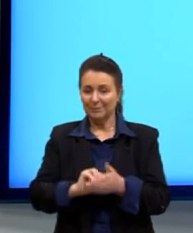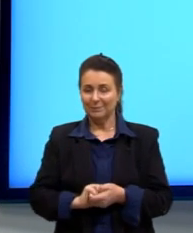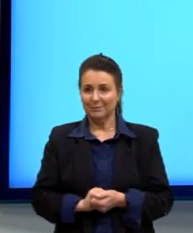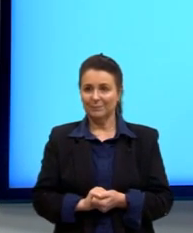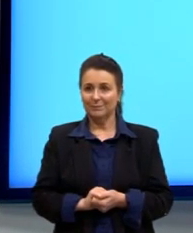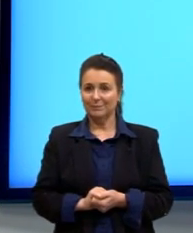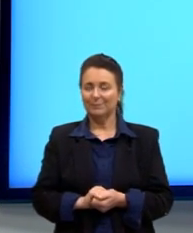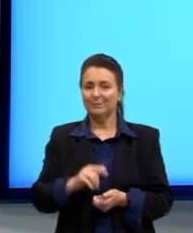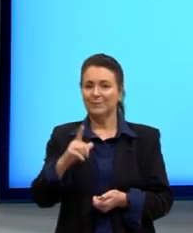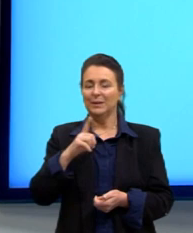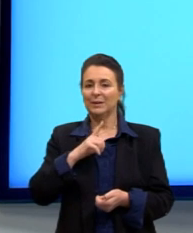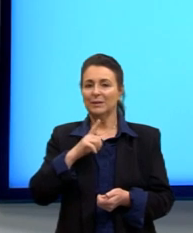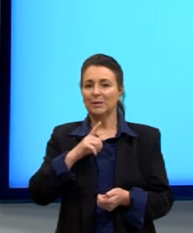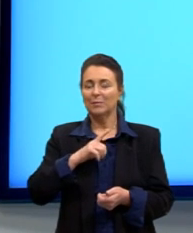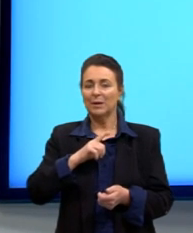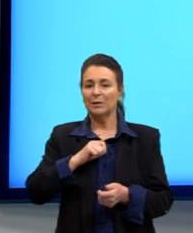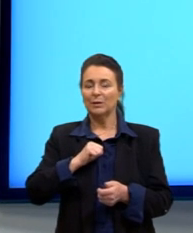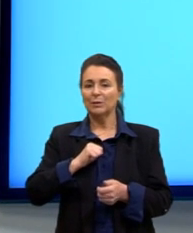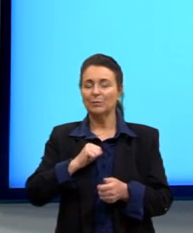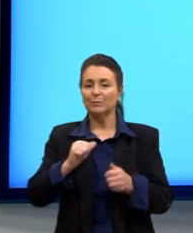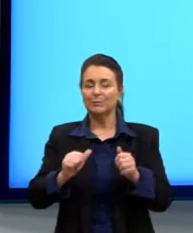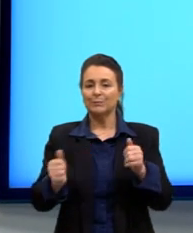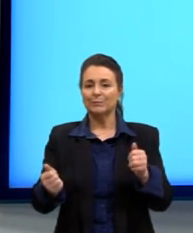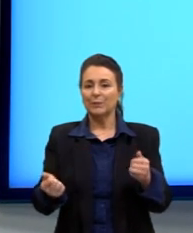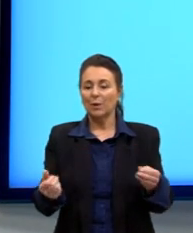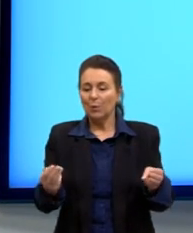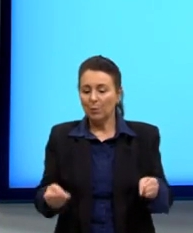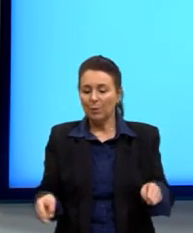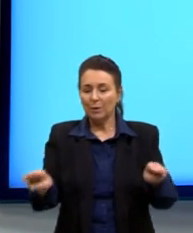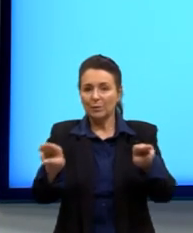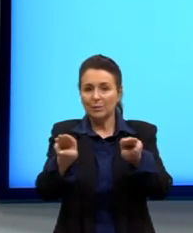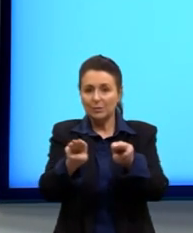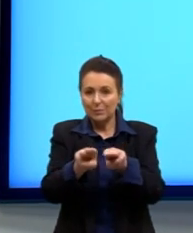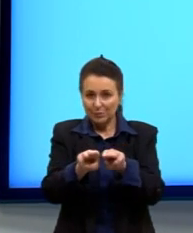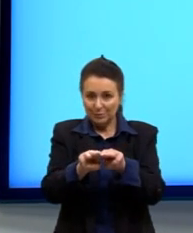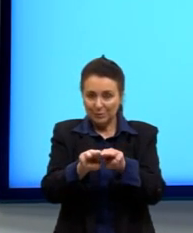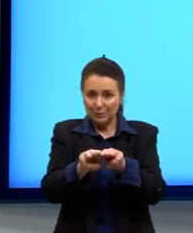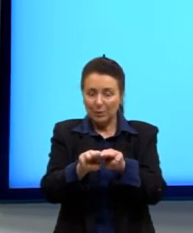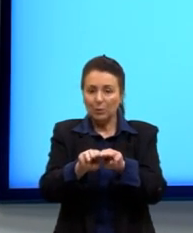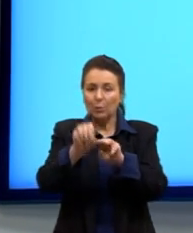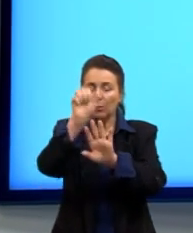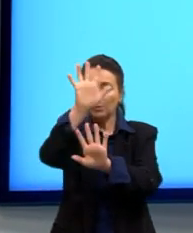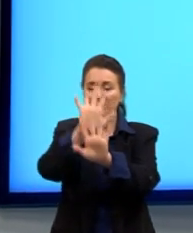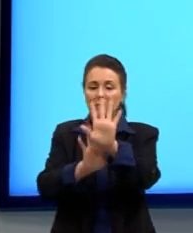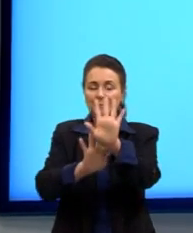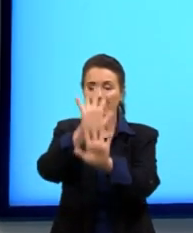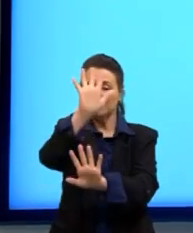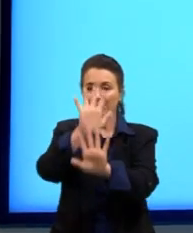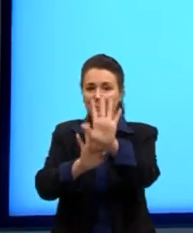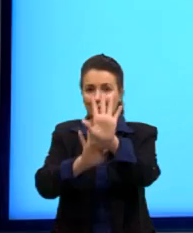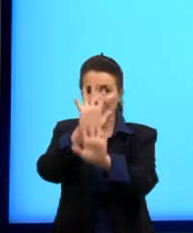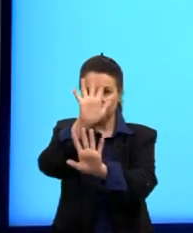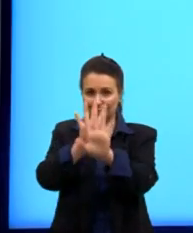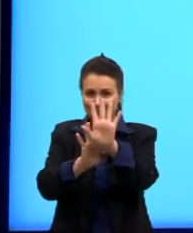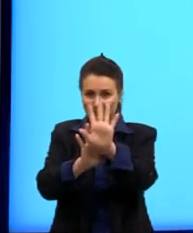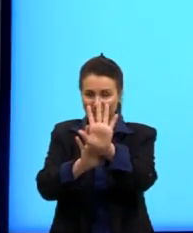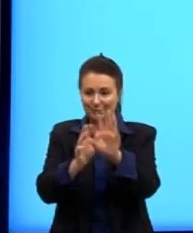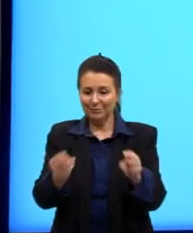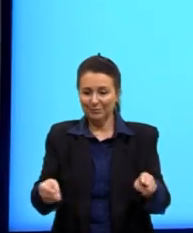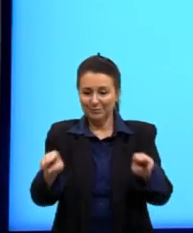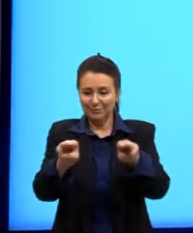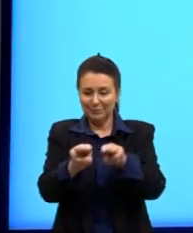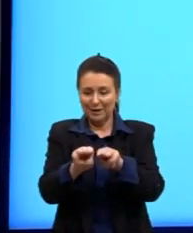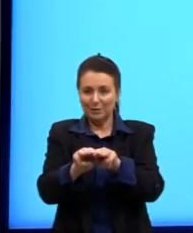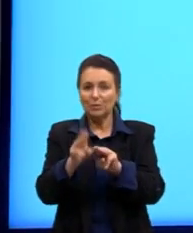E, claro, estamos falando de eletromagnetismo, enfim, o espectro eletromagnético. A gente